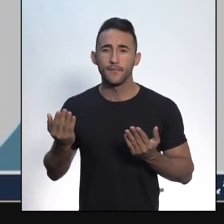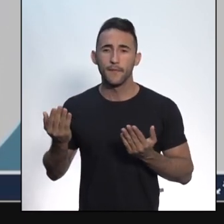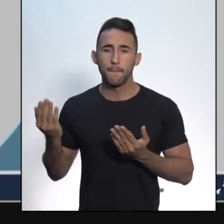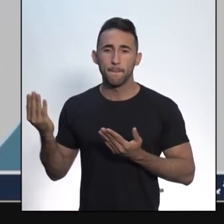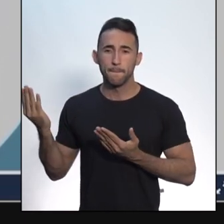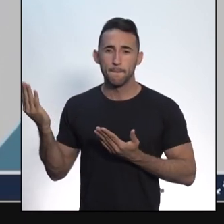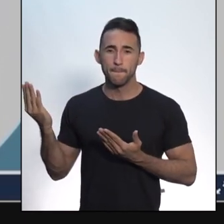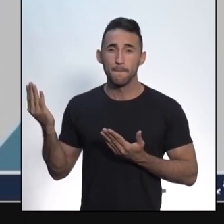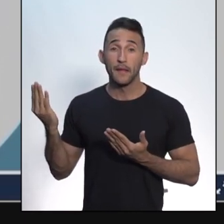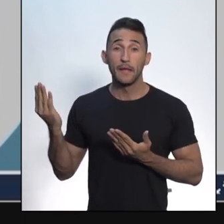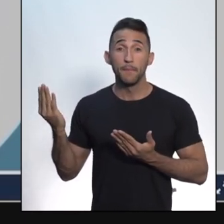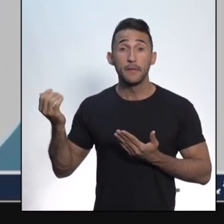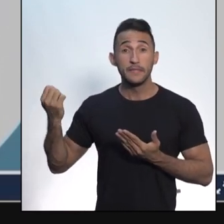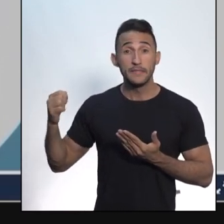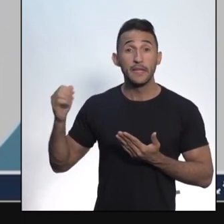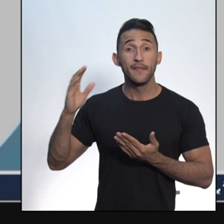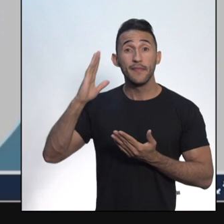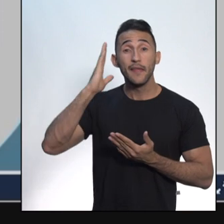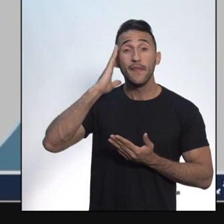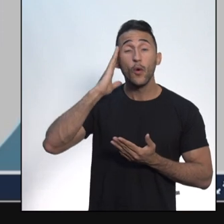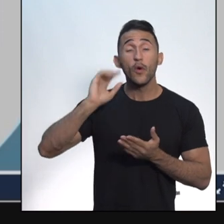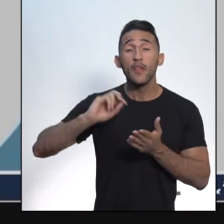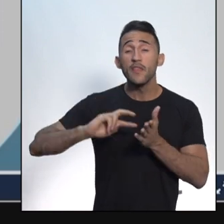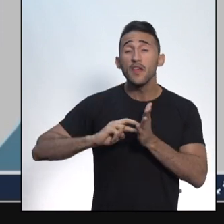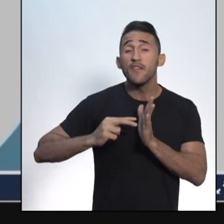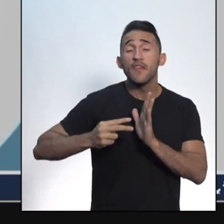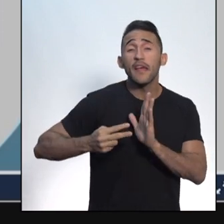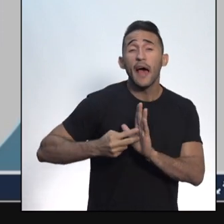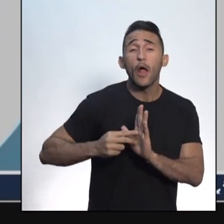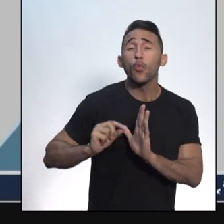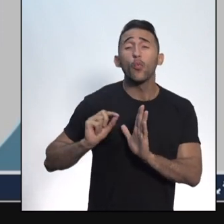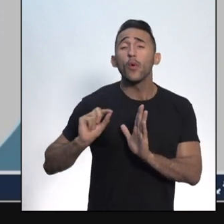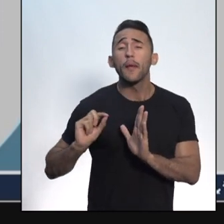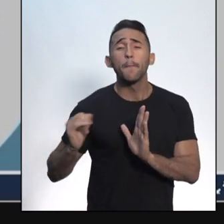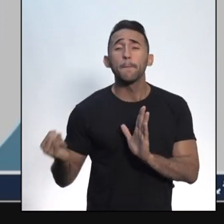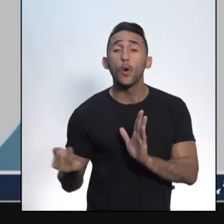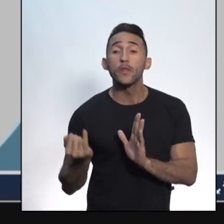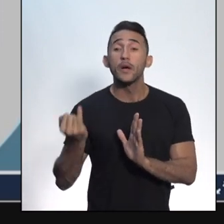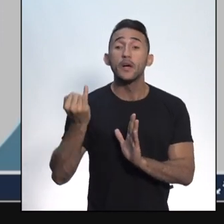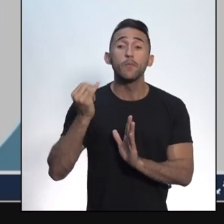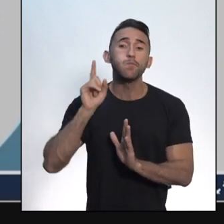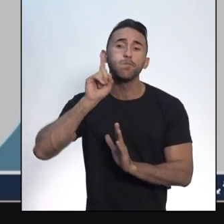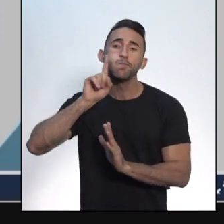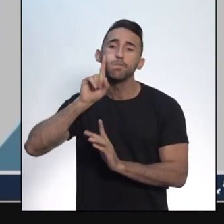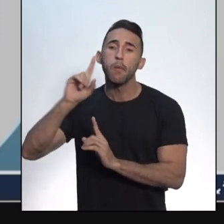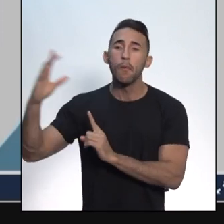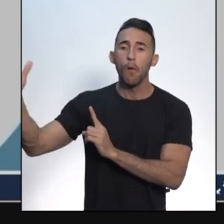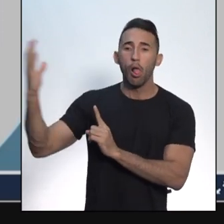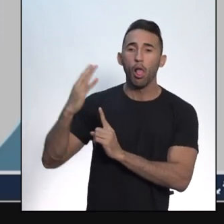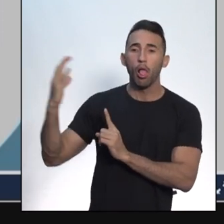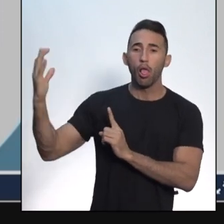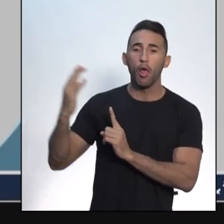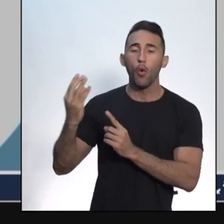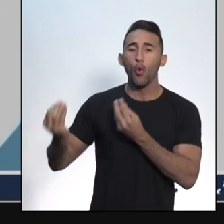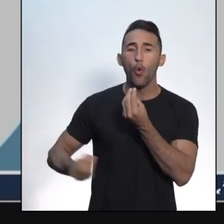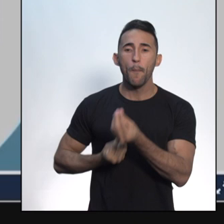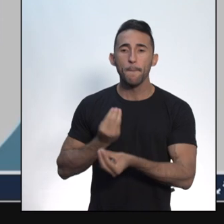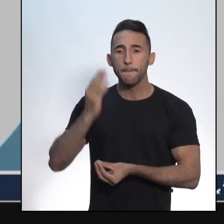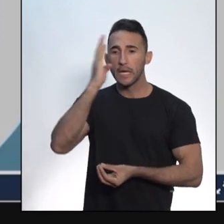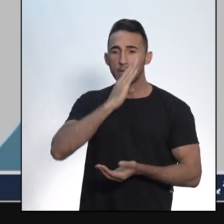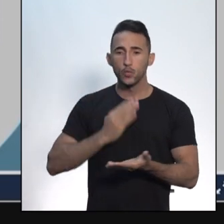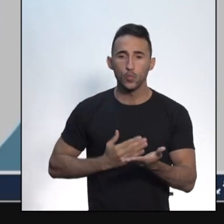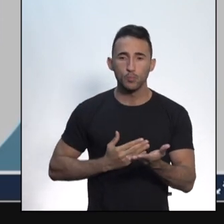o significado, a importância da influência dos Estados Unidos sobre a formação da República